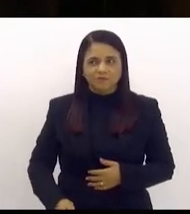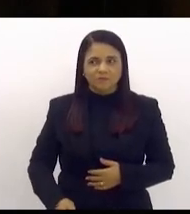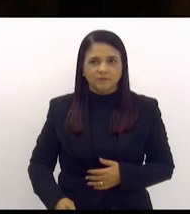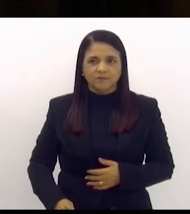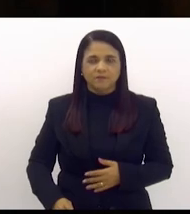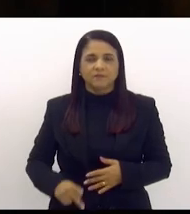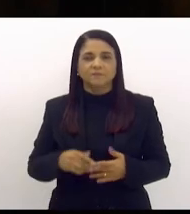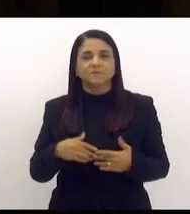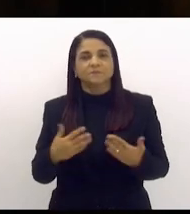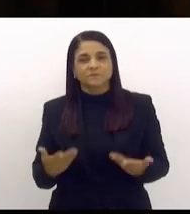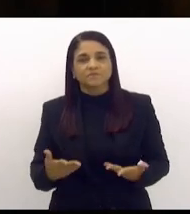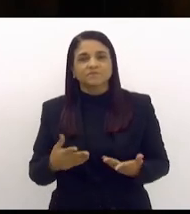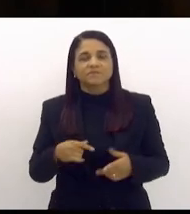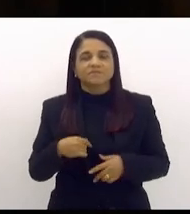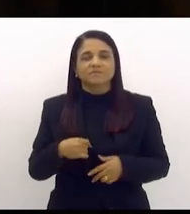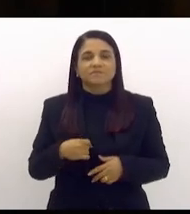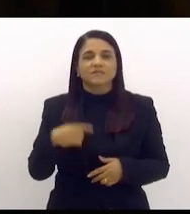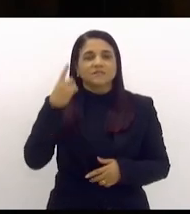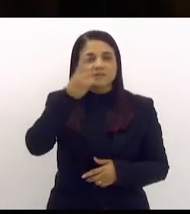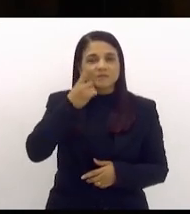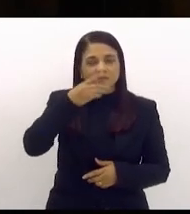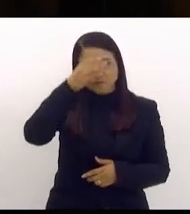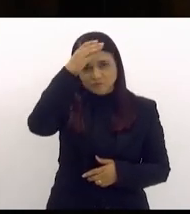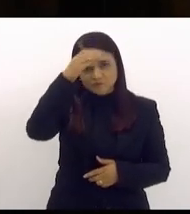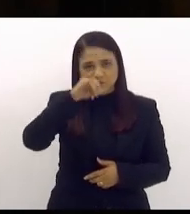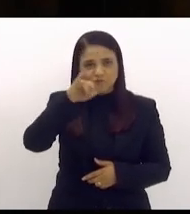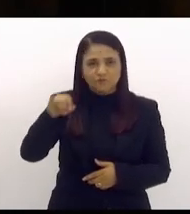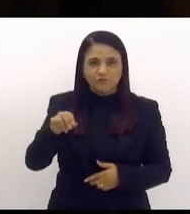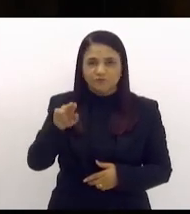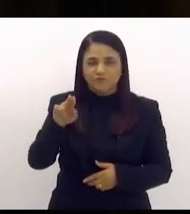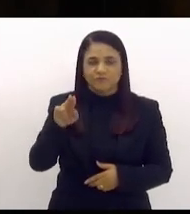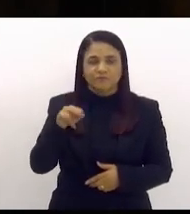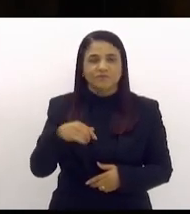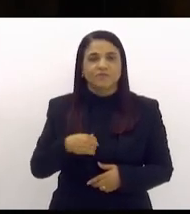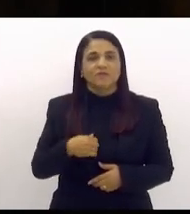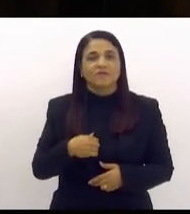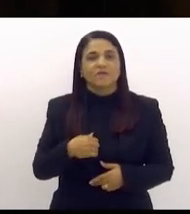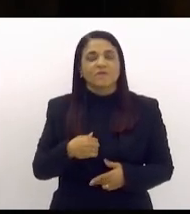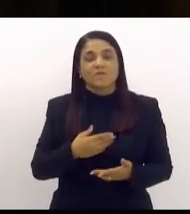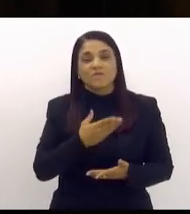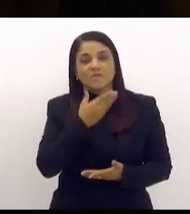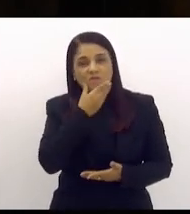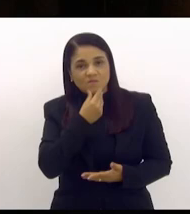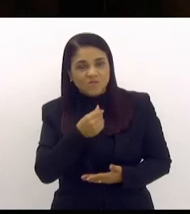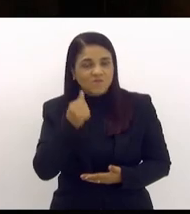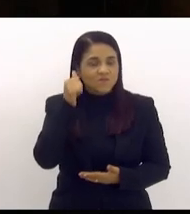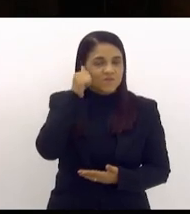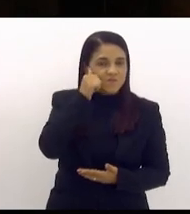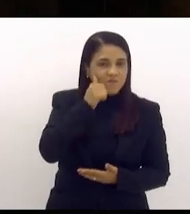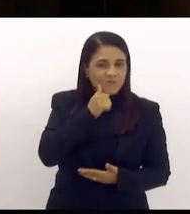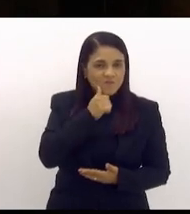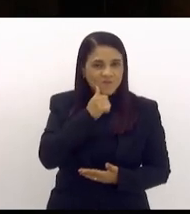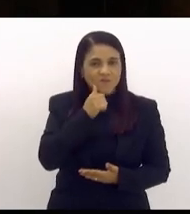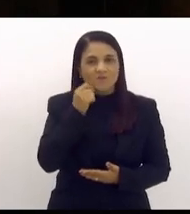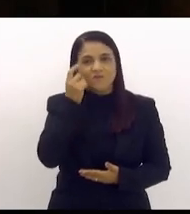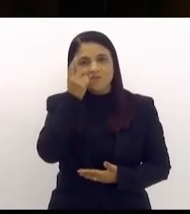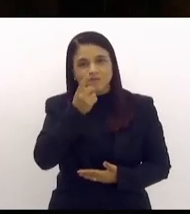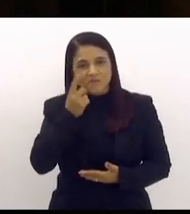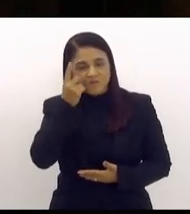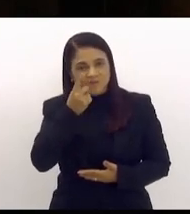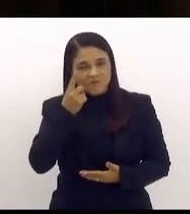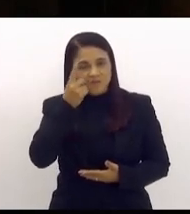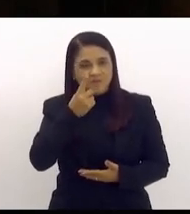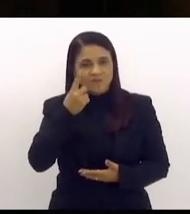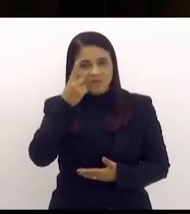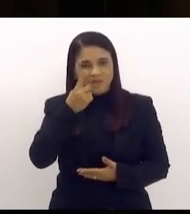nobre e querida deputada da Tia Ju senhores e senhoras deputadas